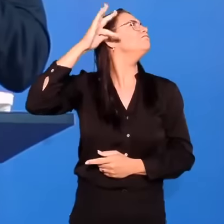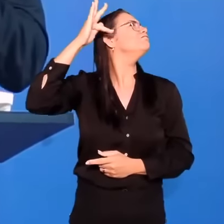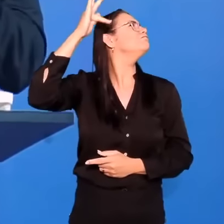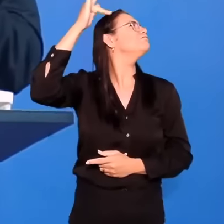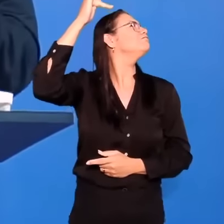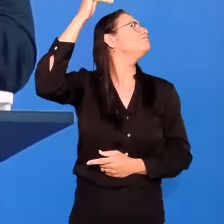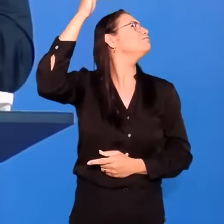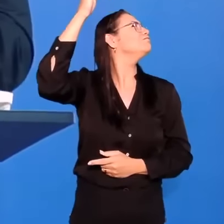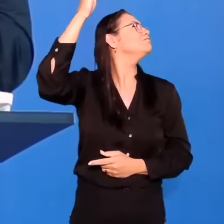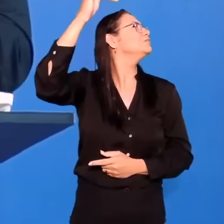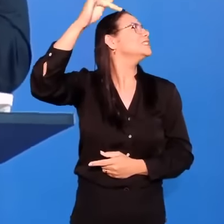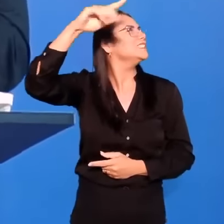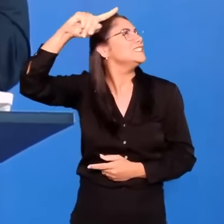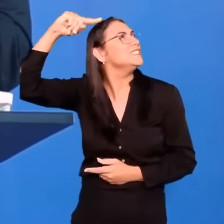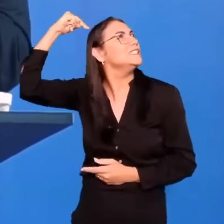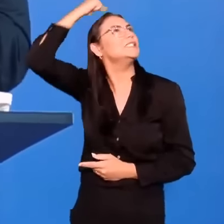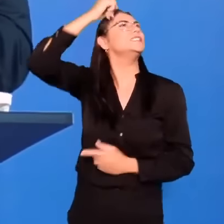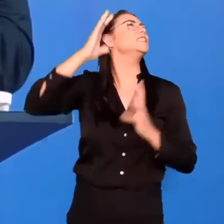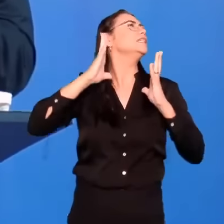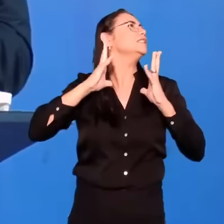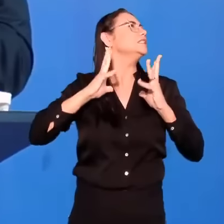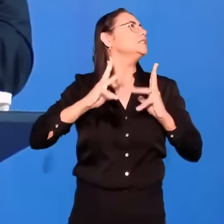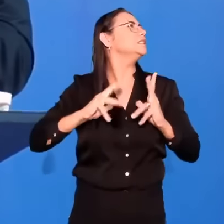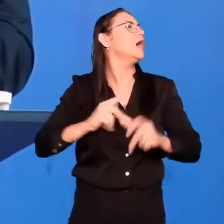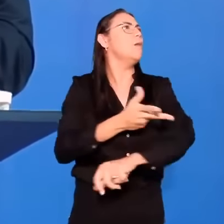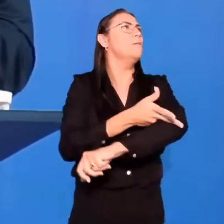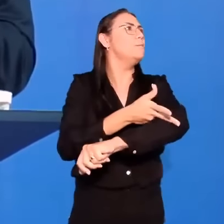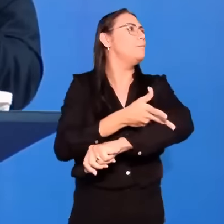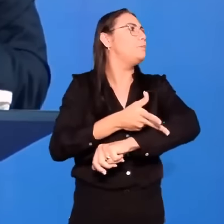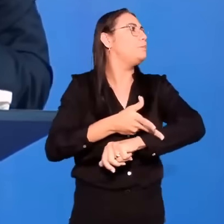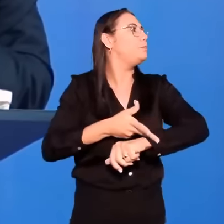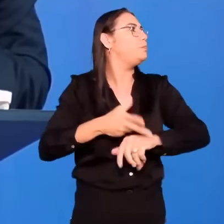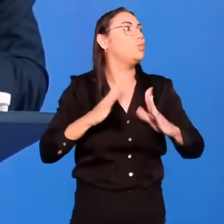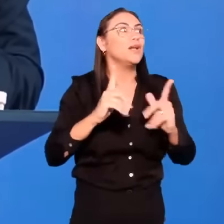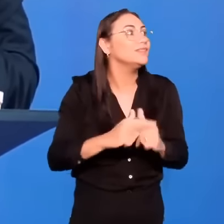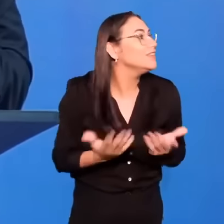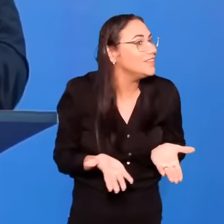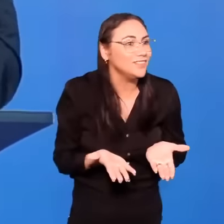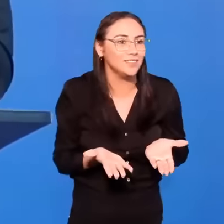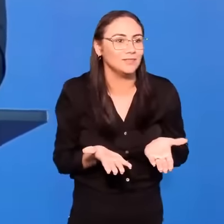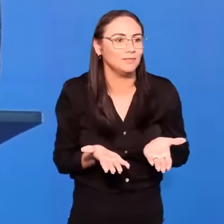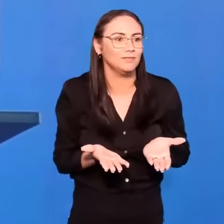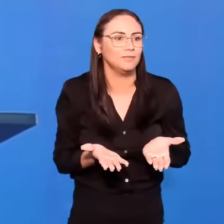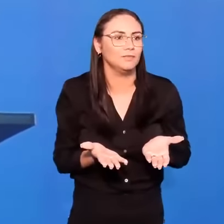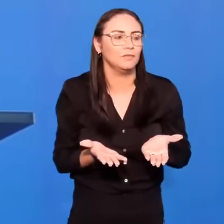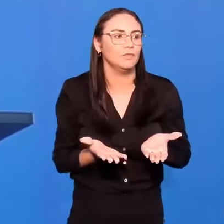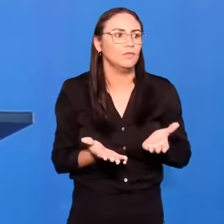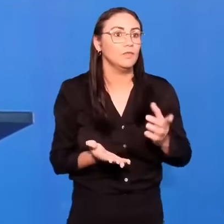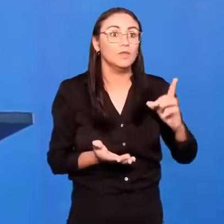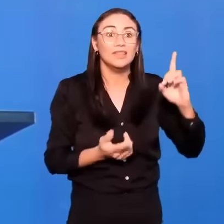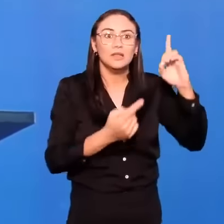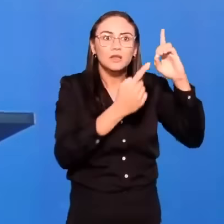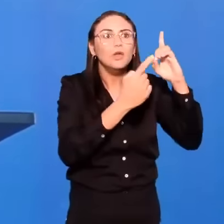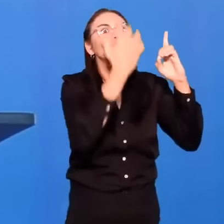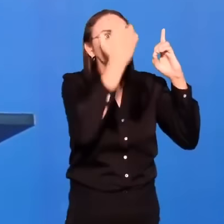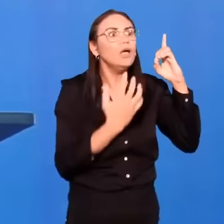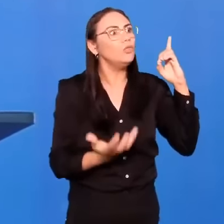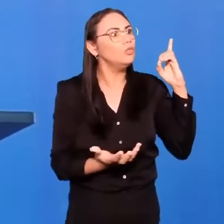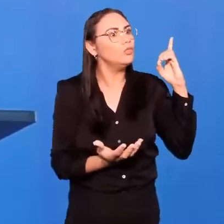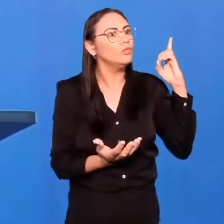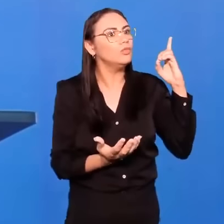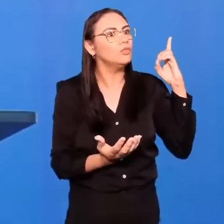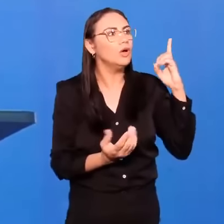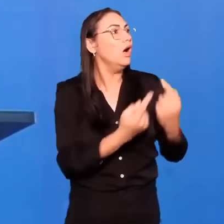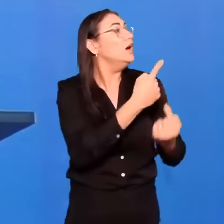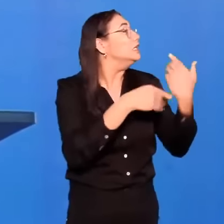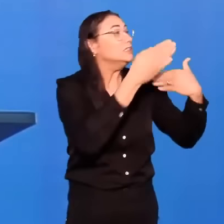Na santidade e pureza. Na igreja. Olha como Deus leva isso a sério. Nos refolhos